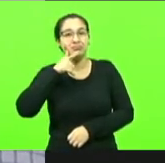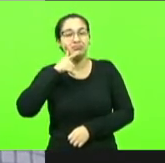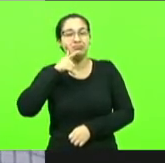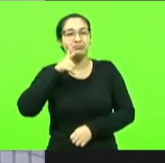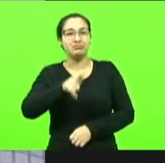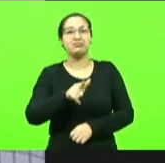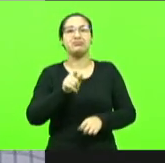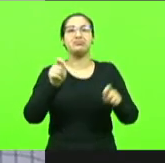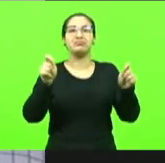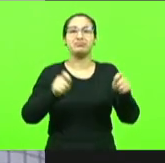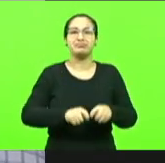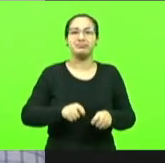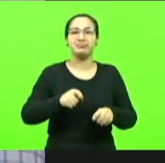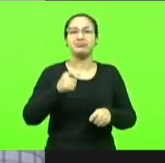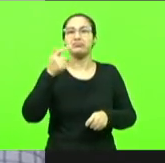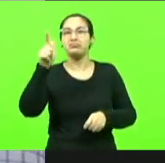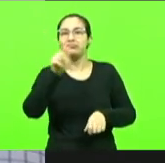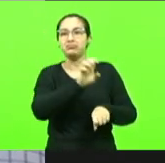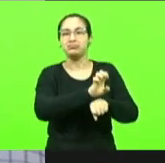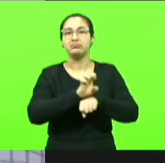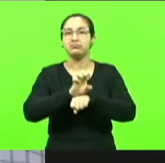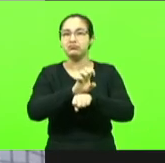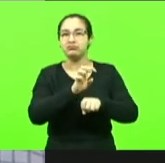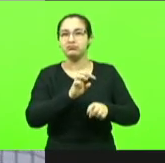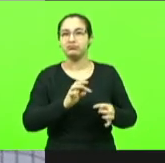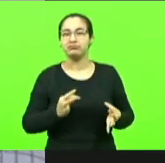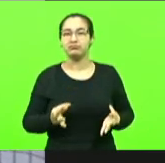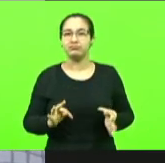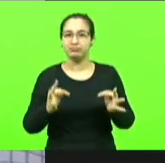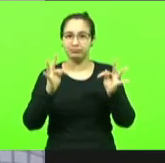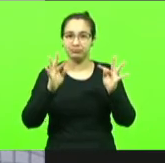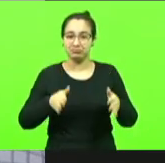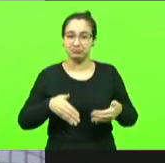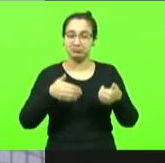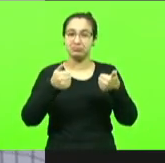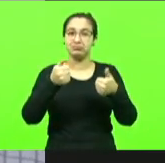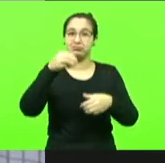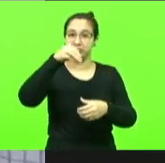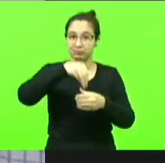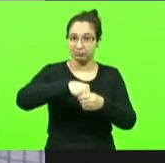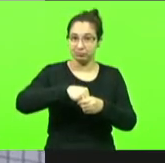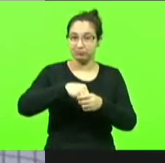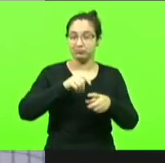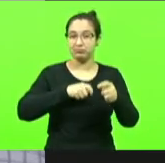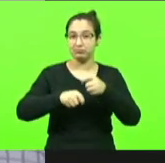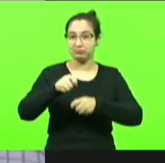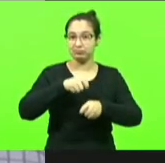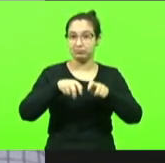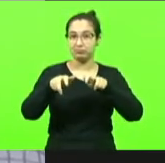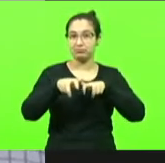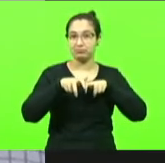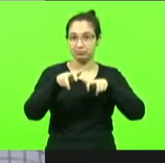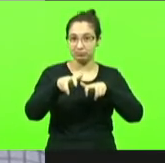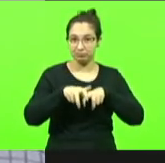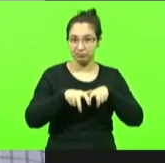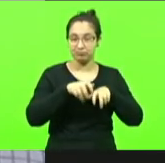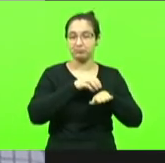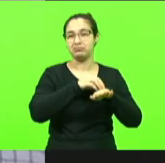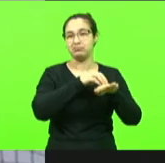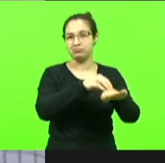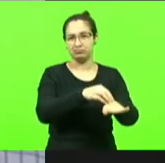com tecnologia dentro do agronegócio dentro do setor de transportes enfim